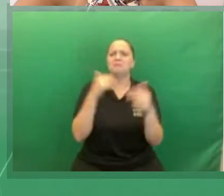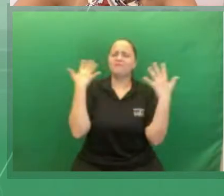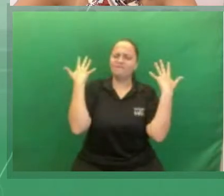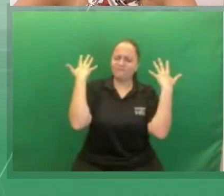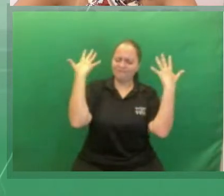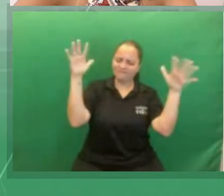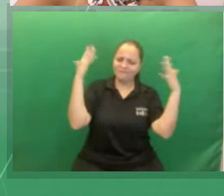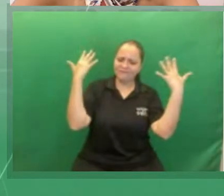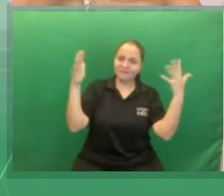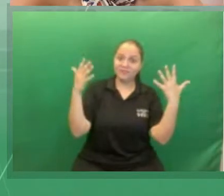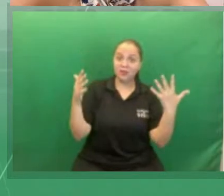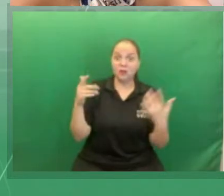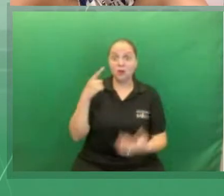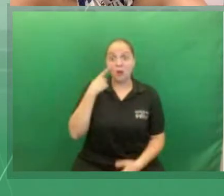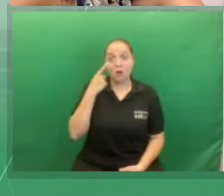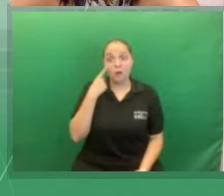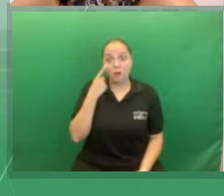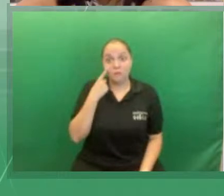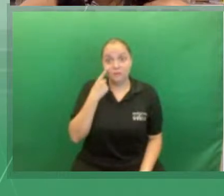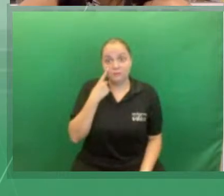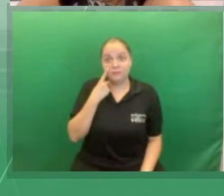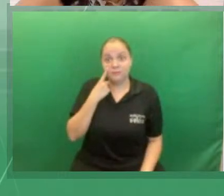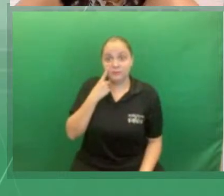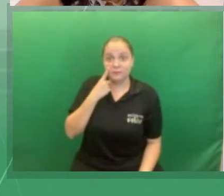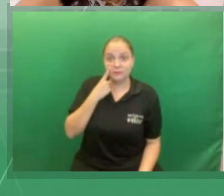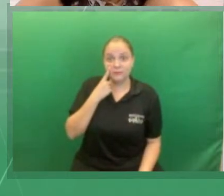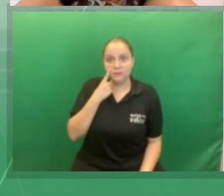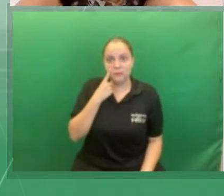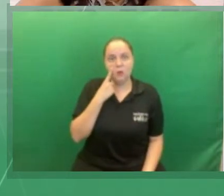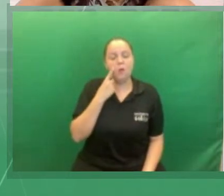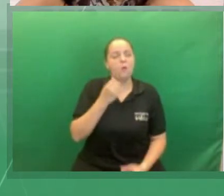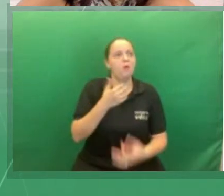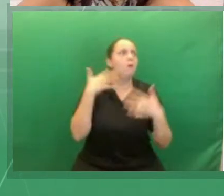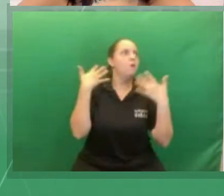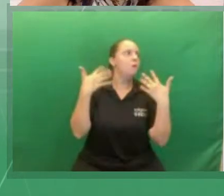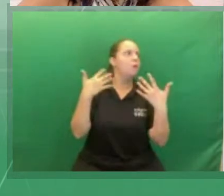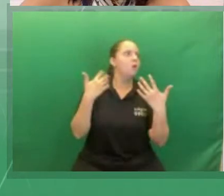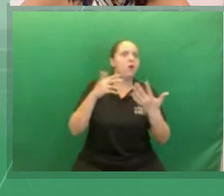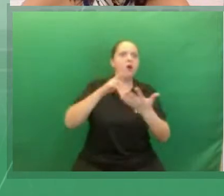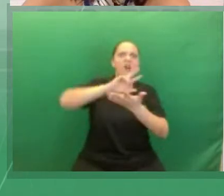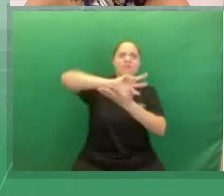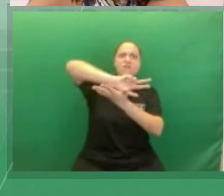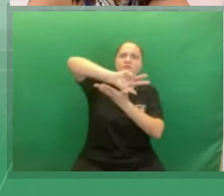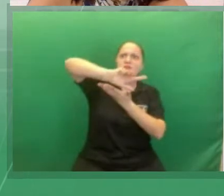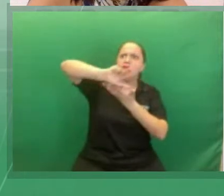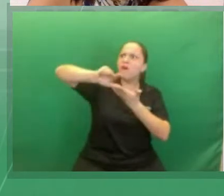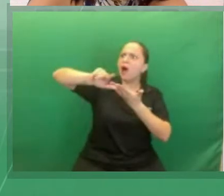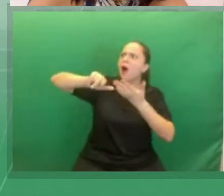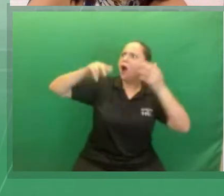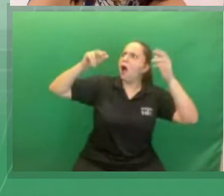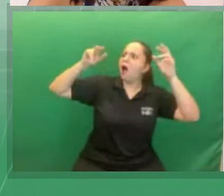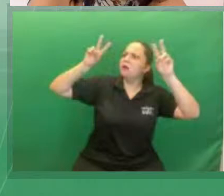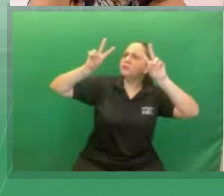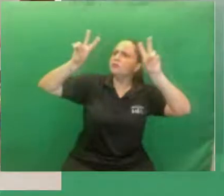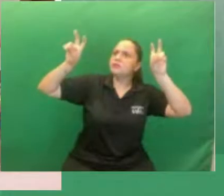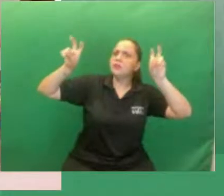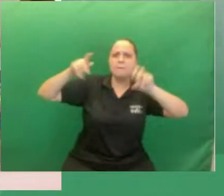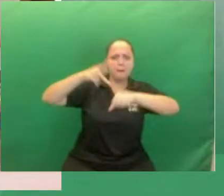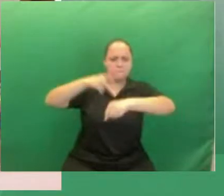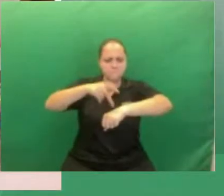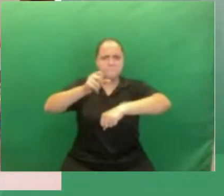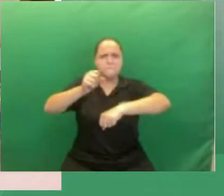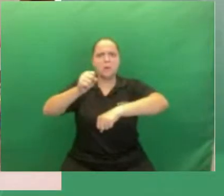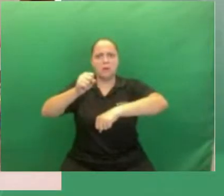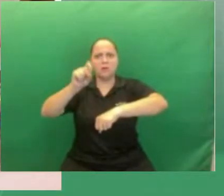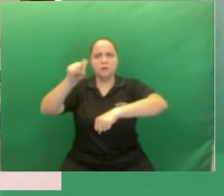chamar atenção para a pluralidade de temas que essa pós-graduação do